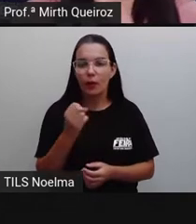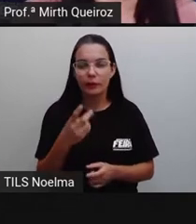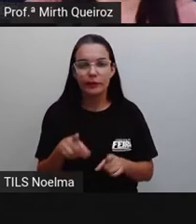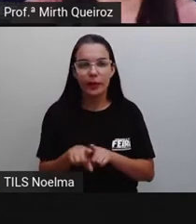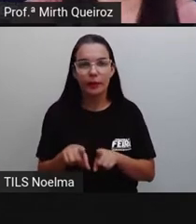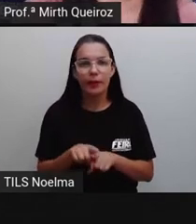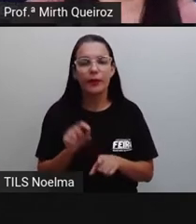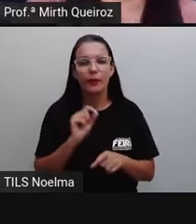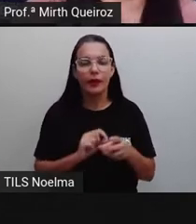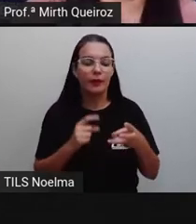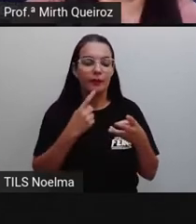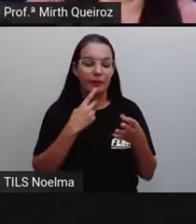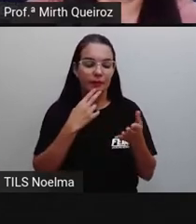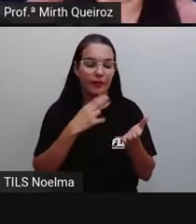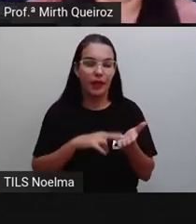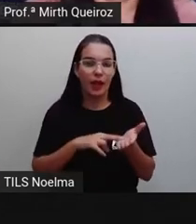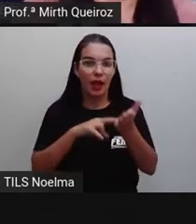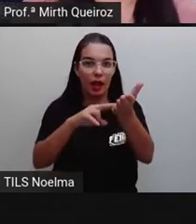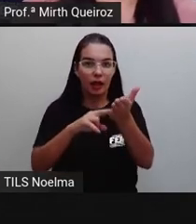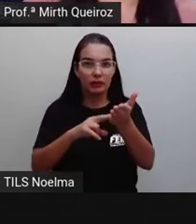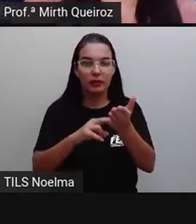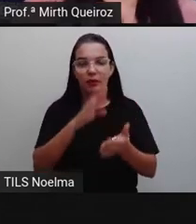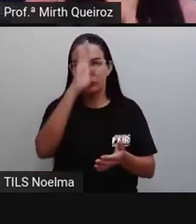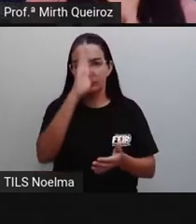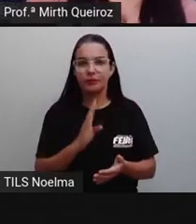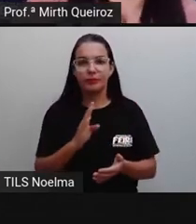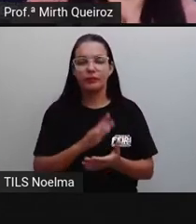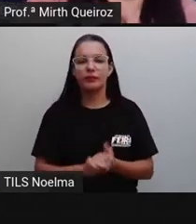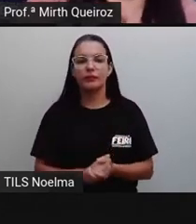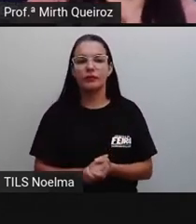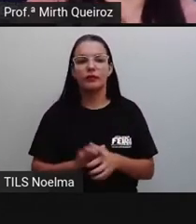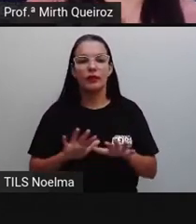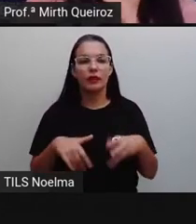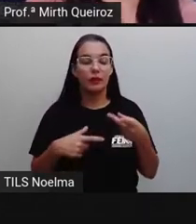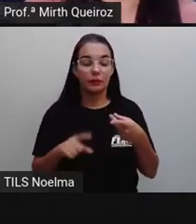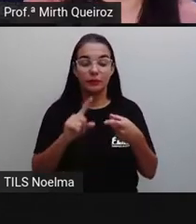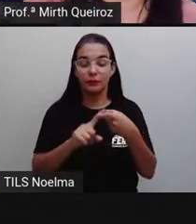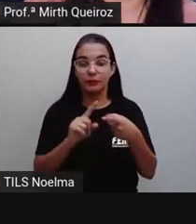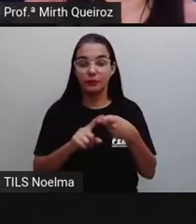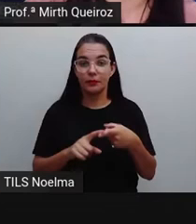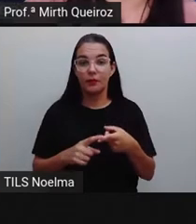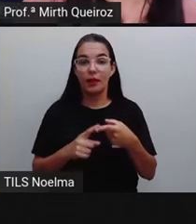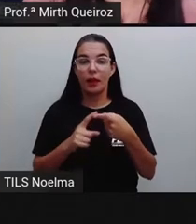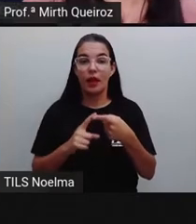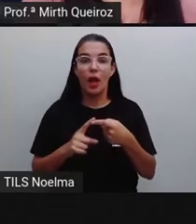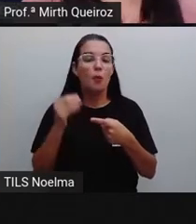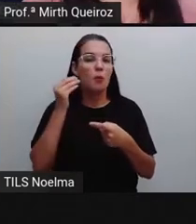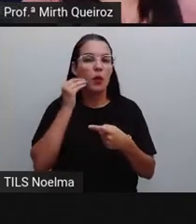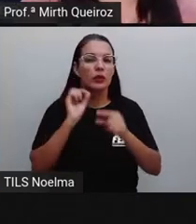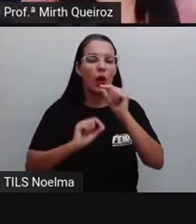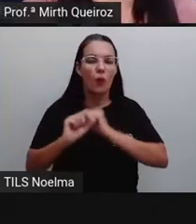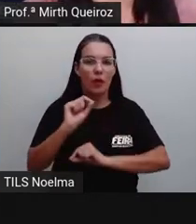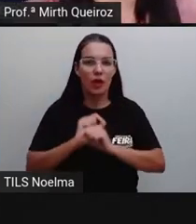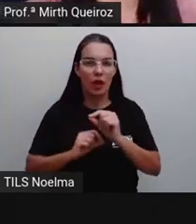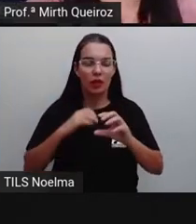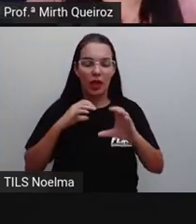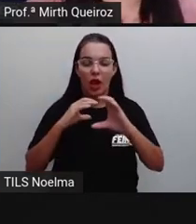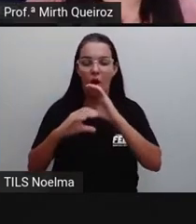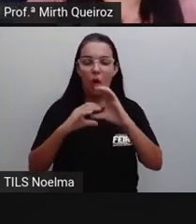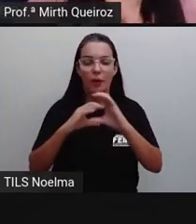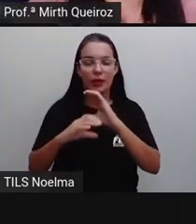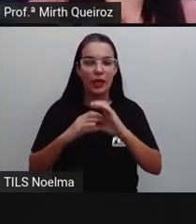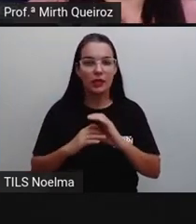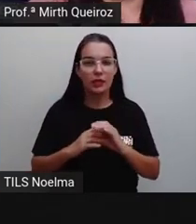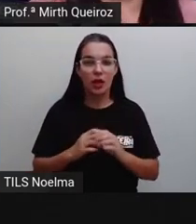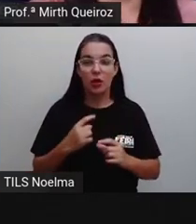chamada aí de carta pública. A carta pessoal, ela estabelece uma comunicação entre